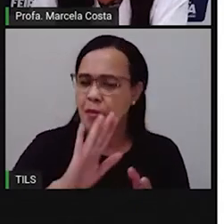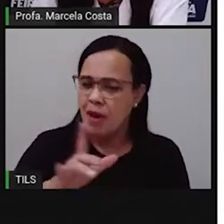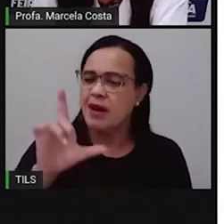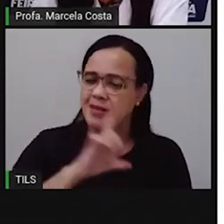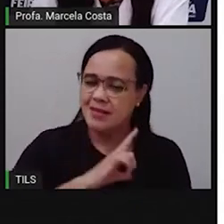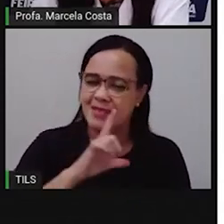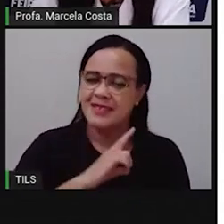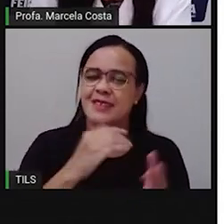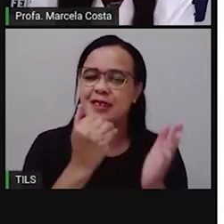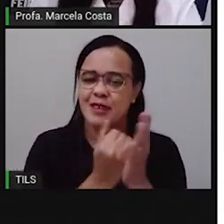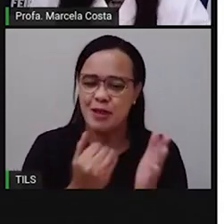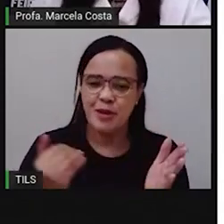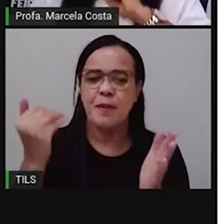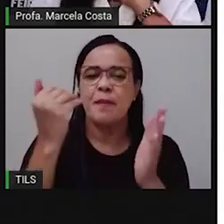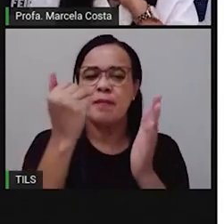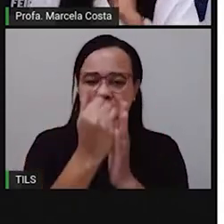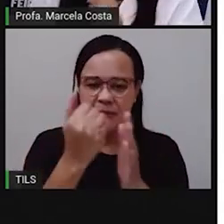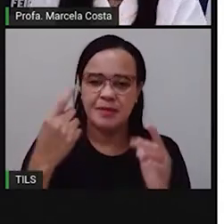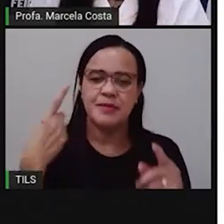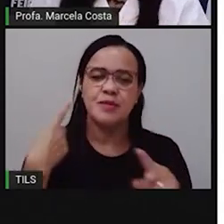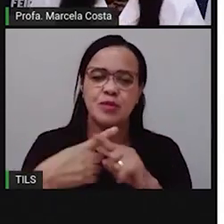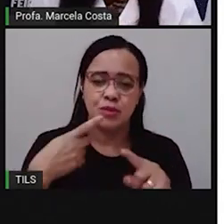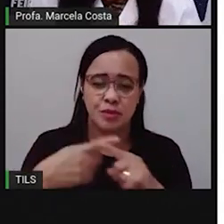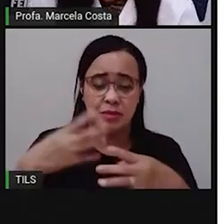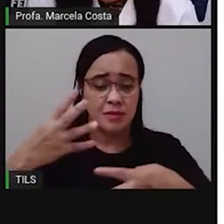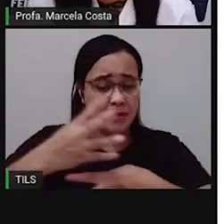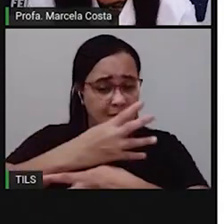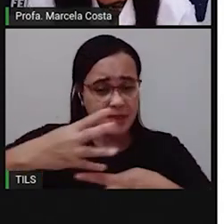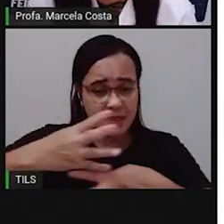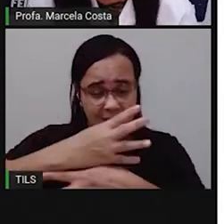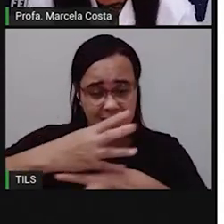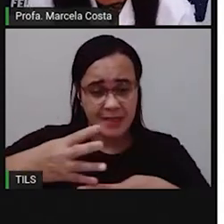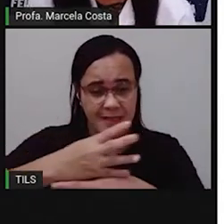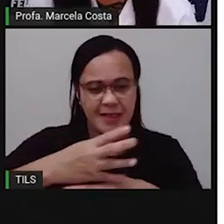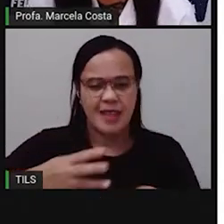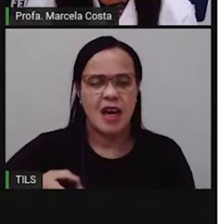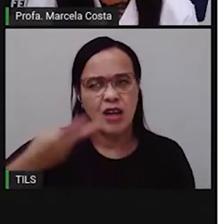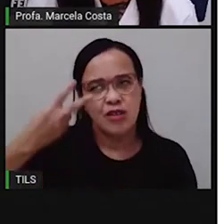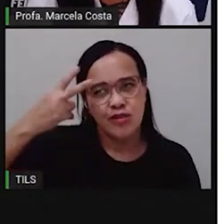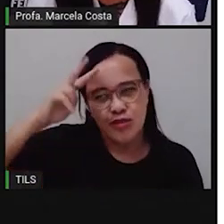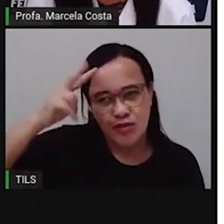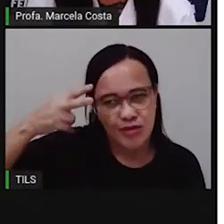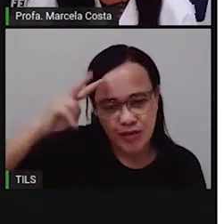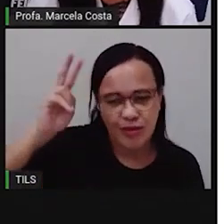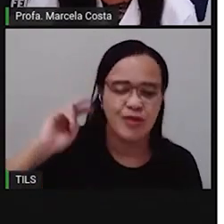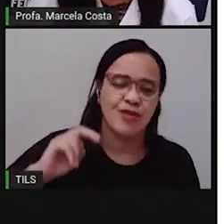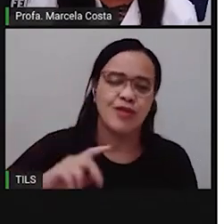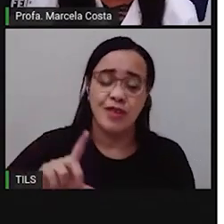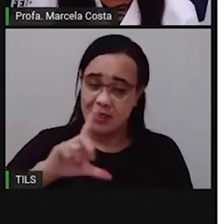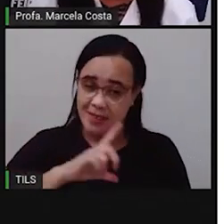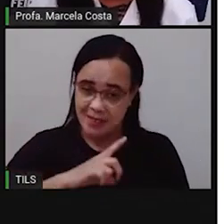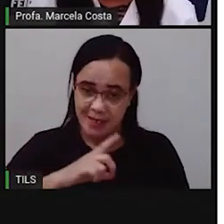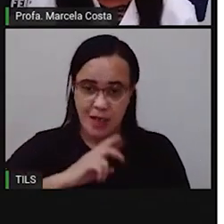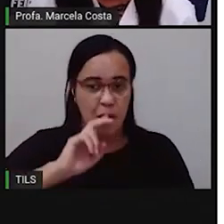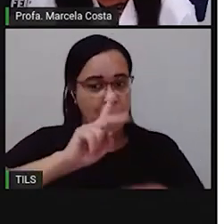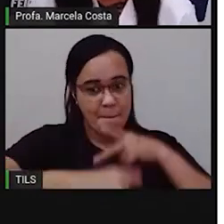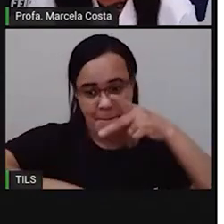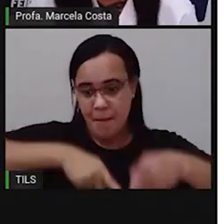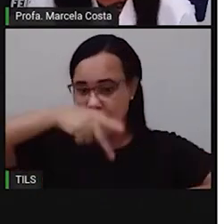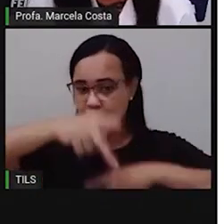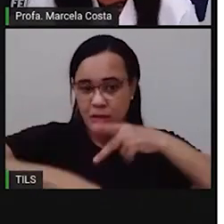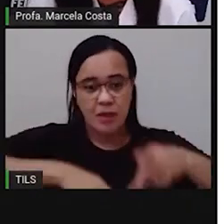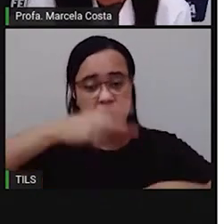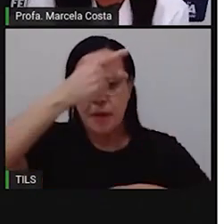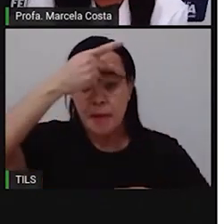lá no início, uma cidade, ela traz muita história. Ela traz a história do povo que mora ali naquele